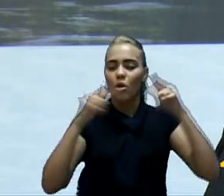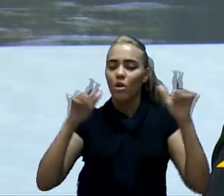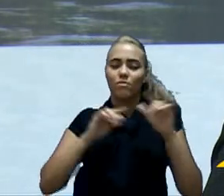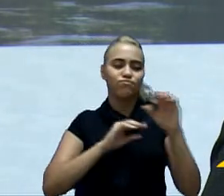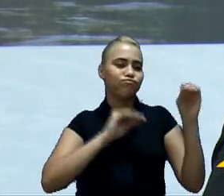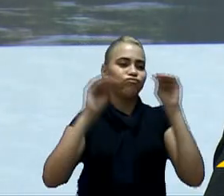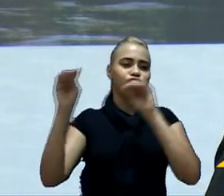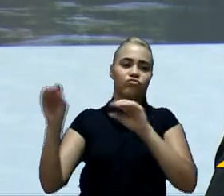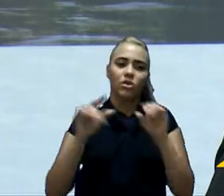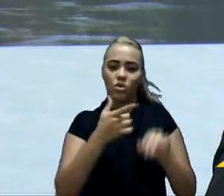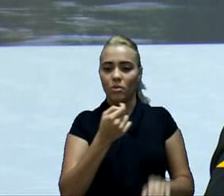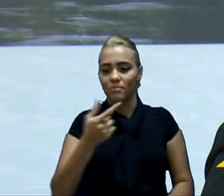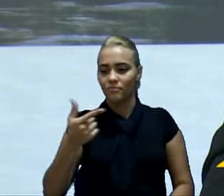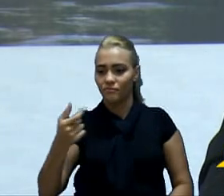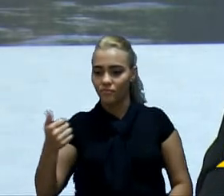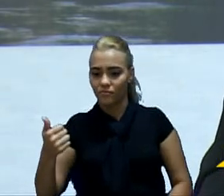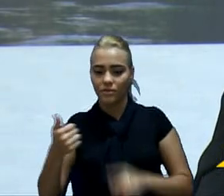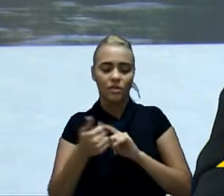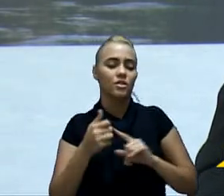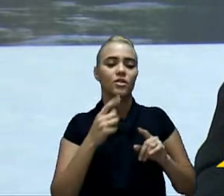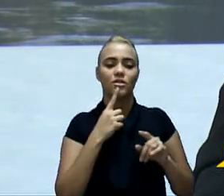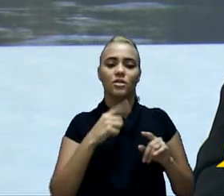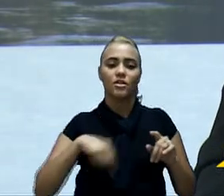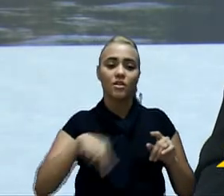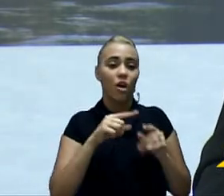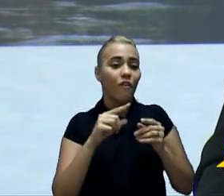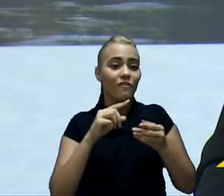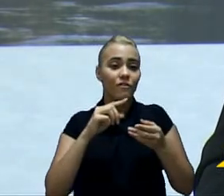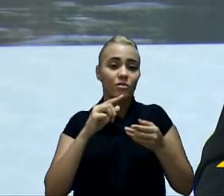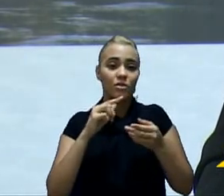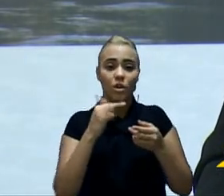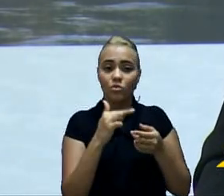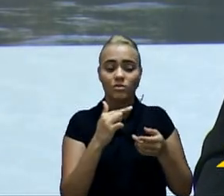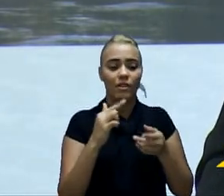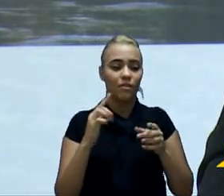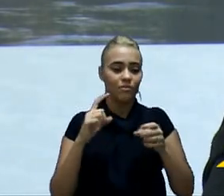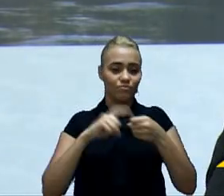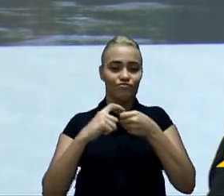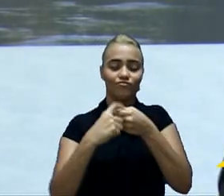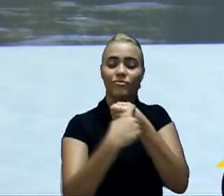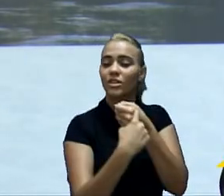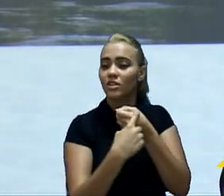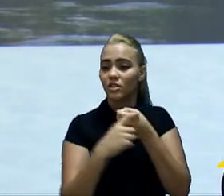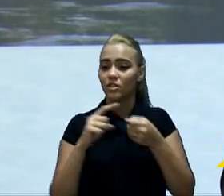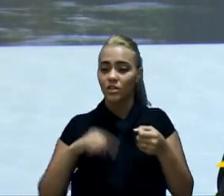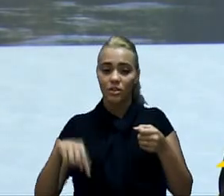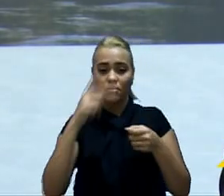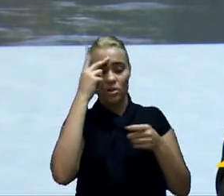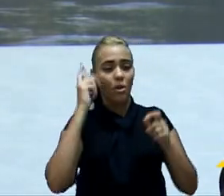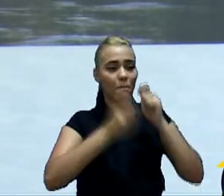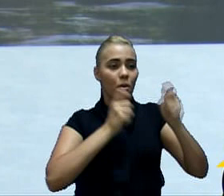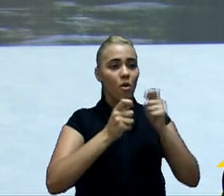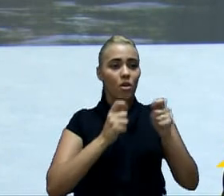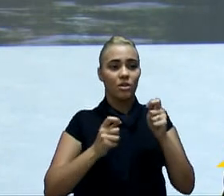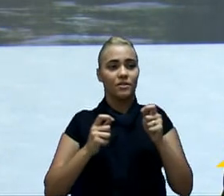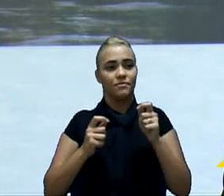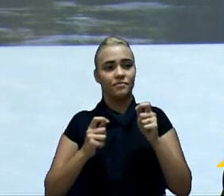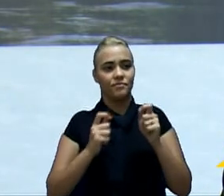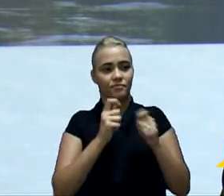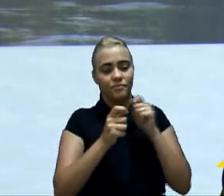para 2021, mas que não fazem parte daquelas cobertas com o financeiro.